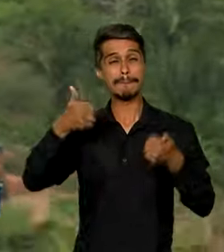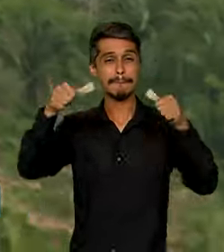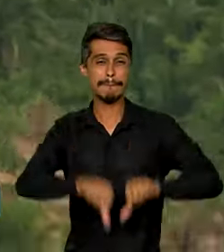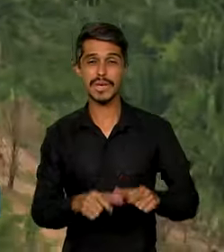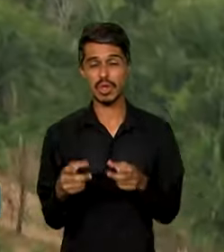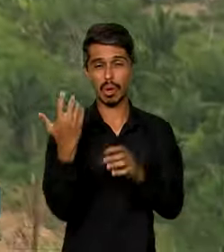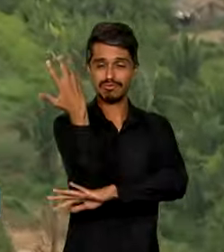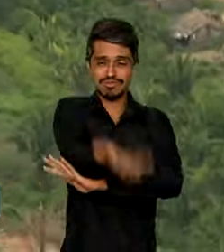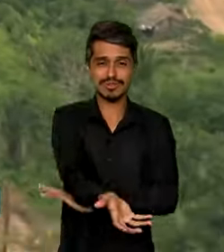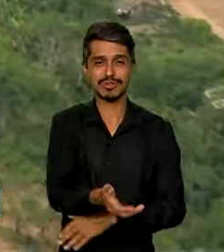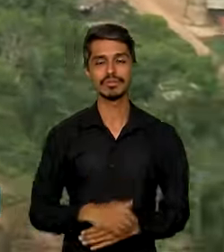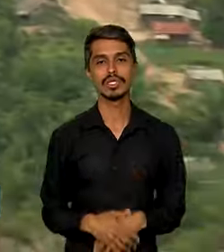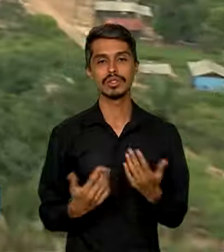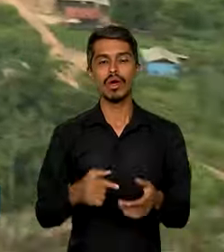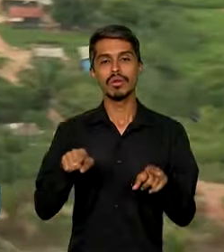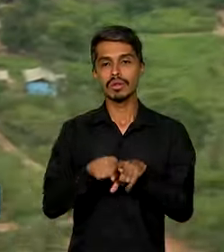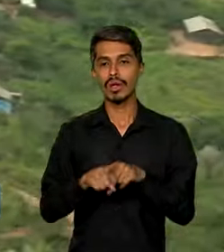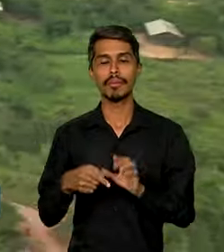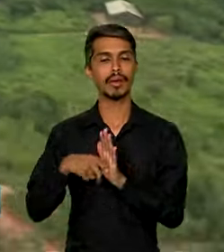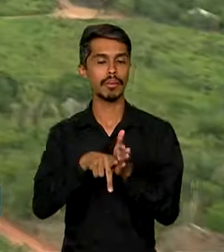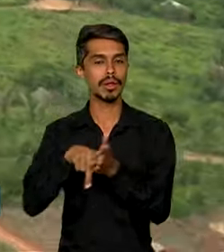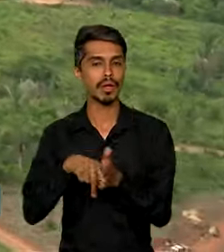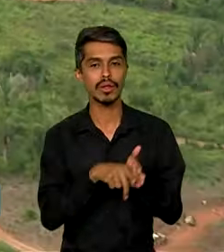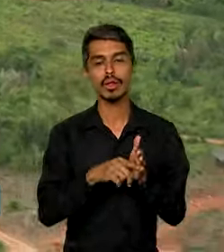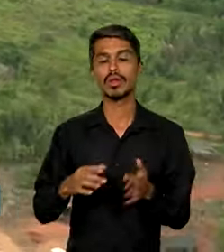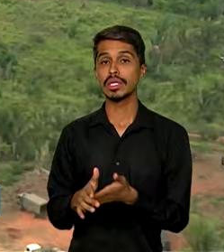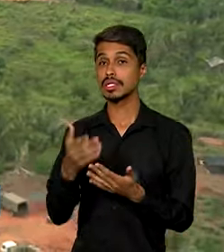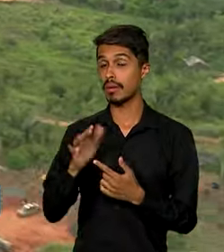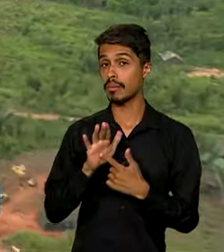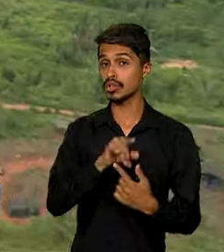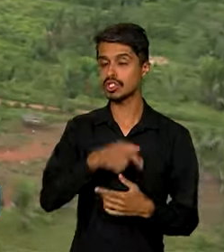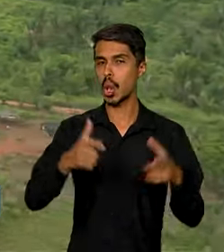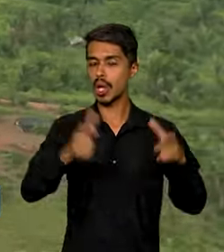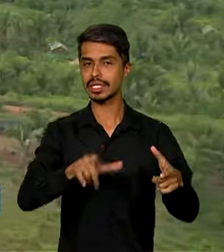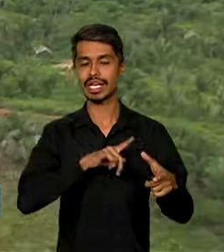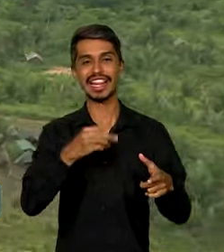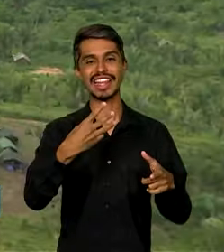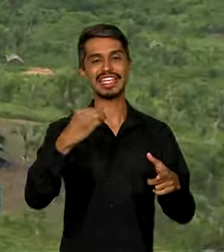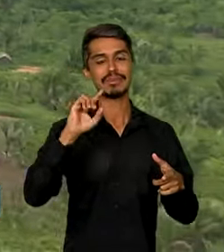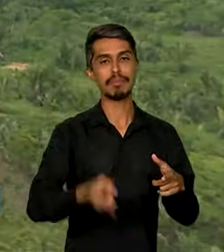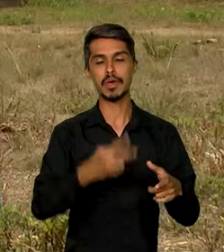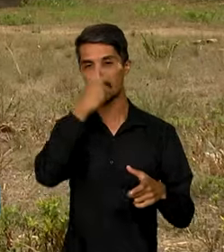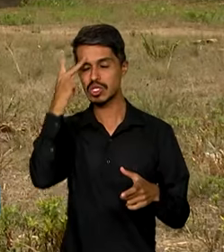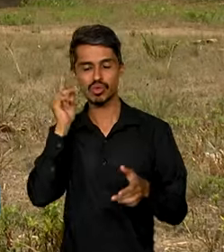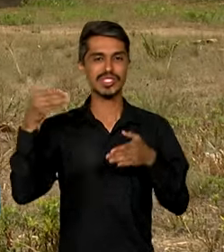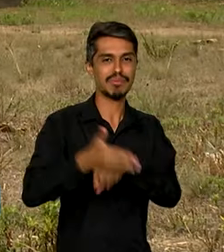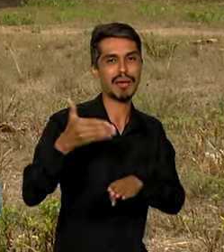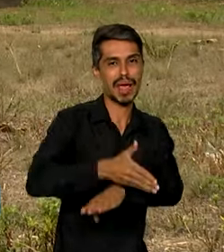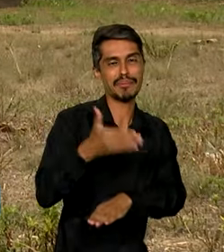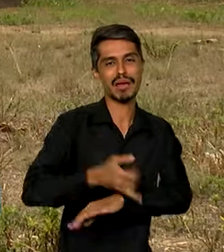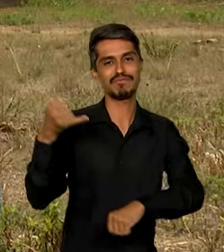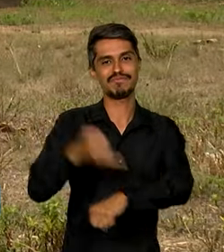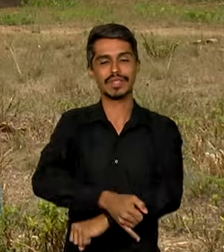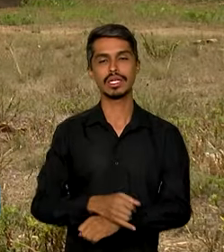levantamento da região, segundo apontou o Ministério Público Federal, disse que o território chegou a ter mais de 3 mil invasores. A expectativa